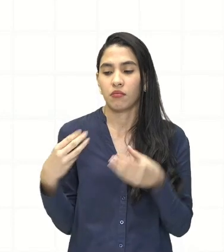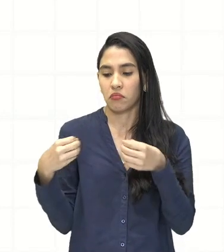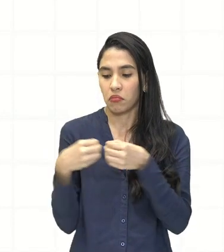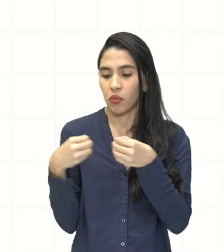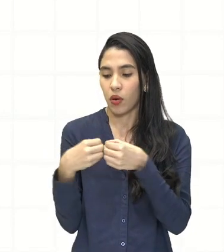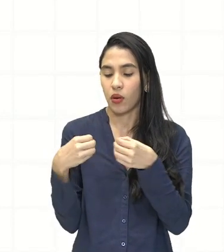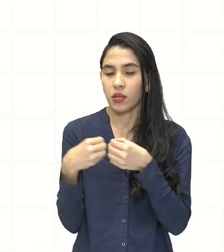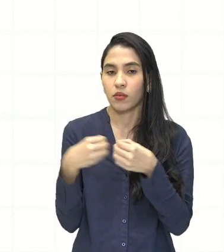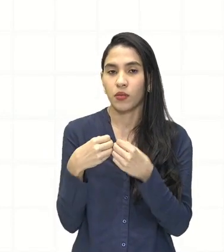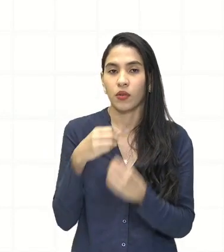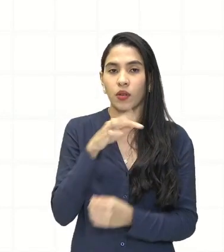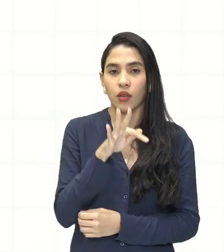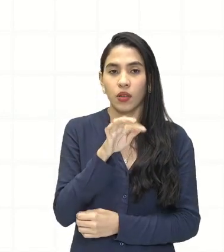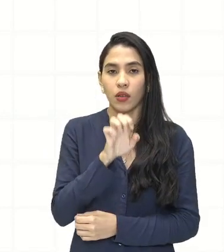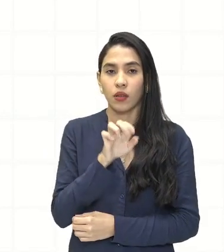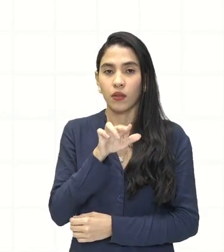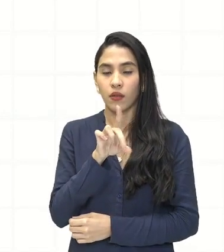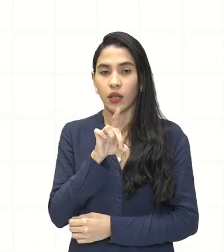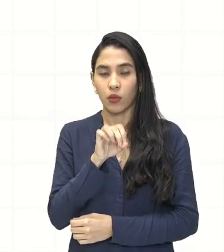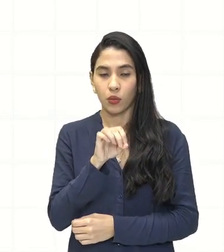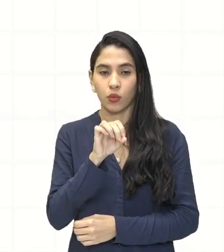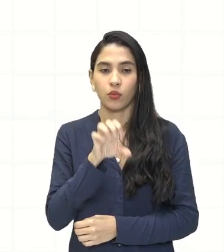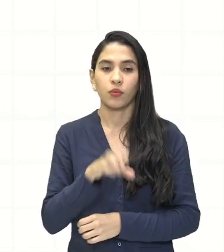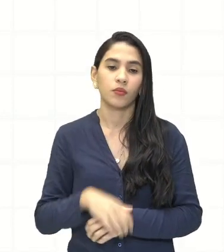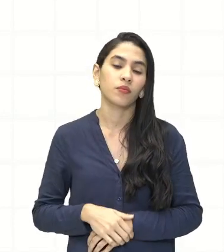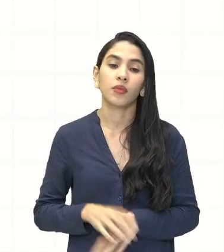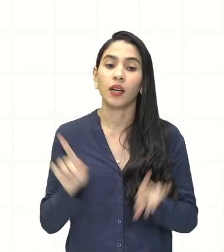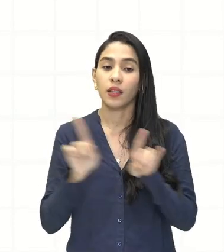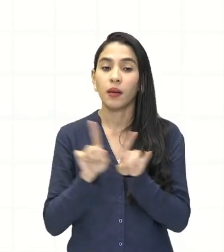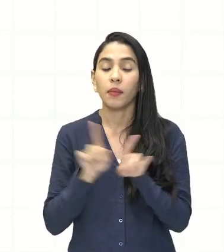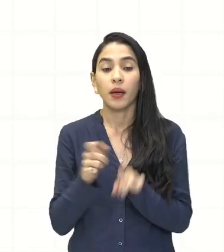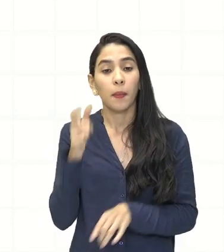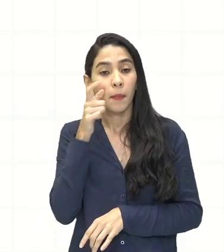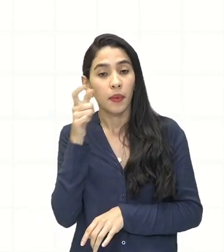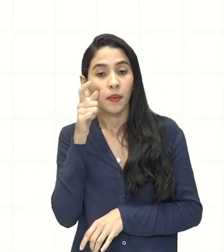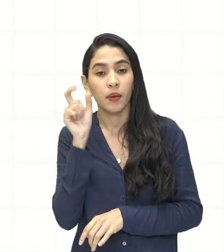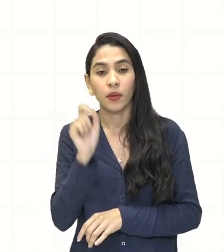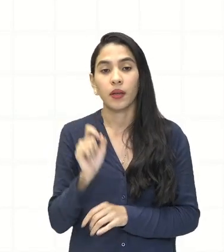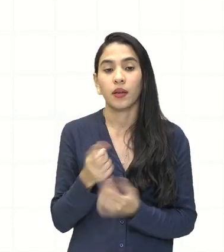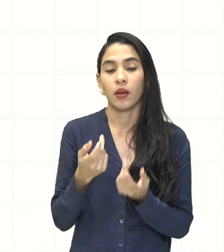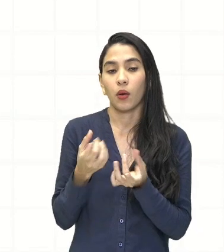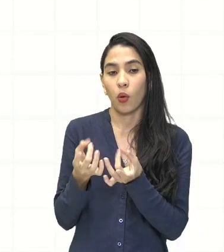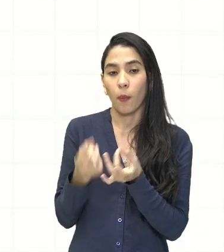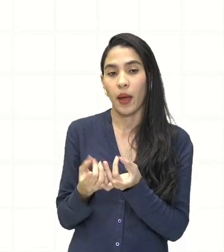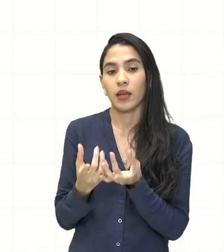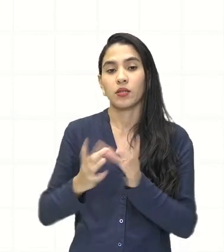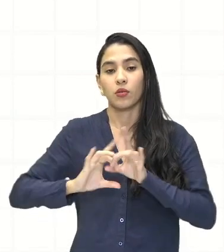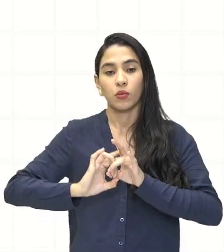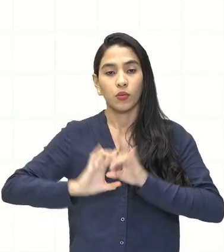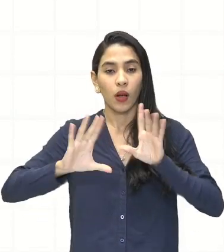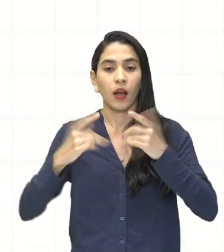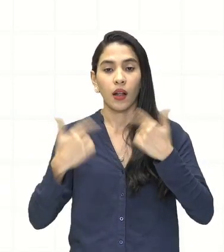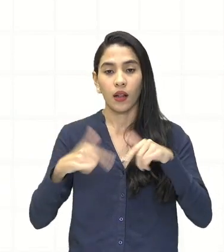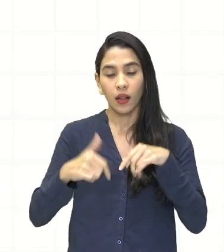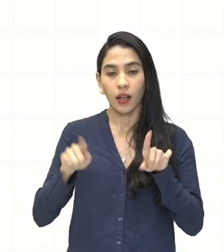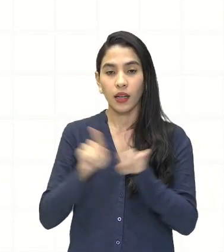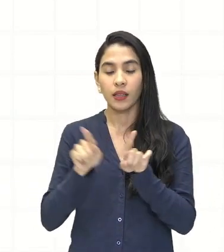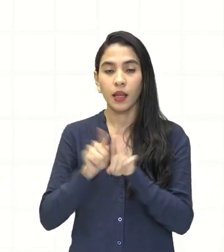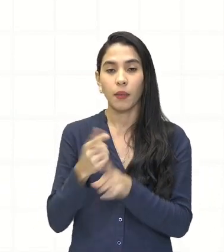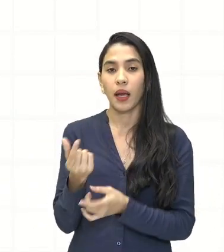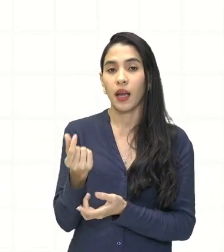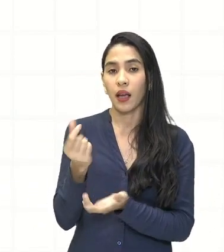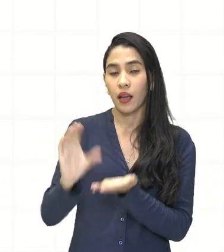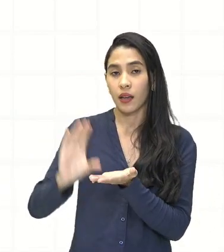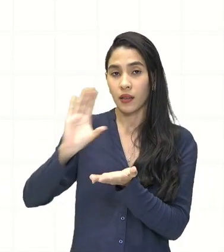dos feudos. Vamos observar que o comércio vai adotar o trabalho livre e assalariado.